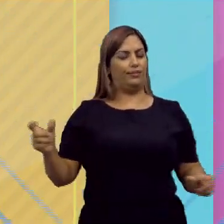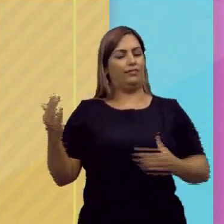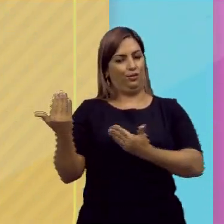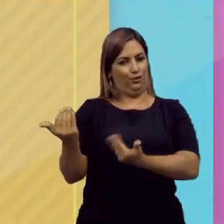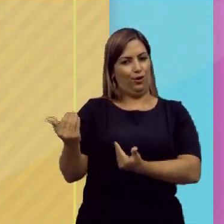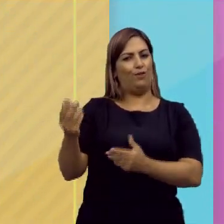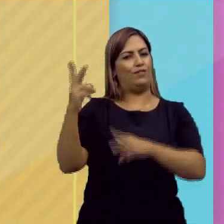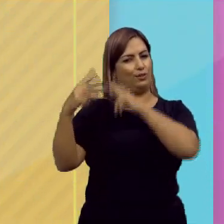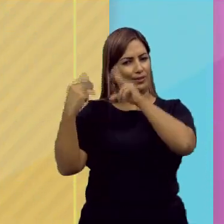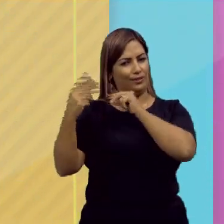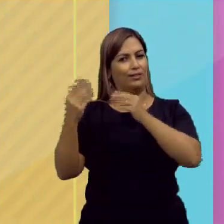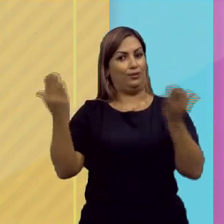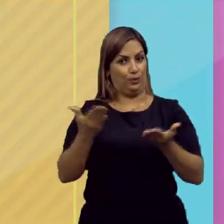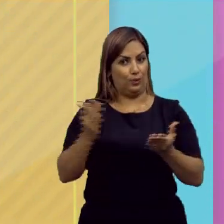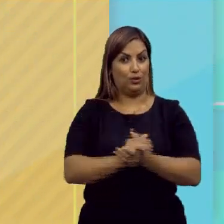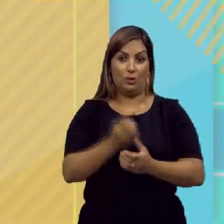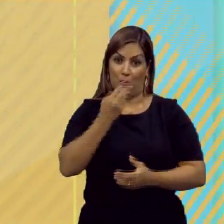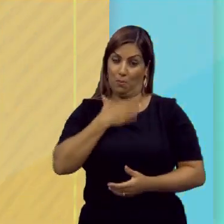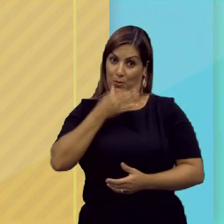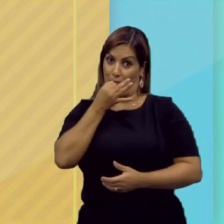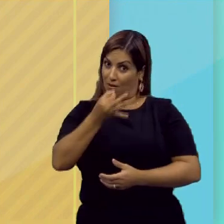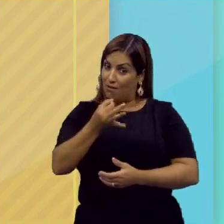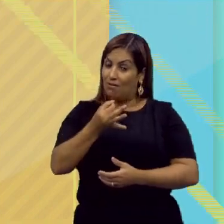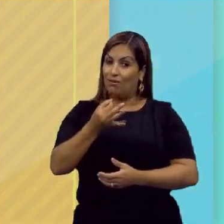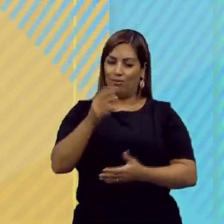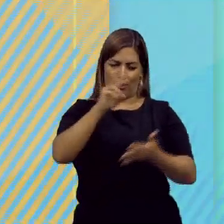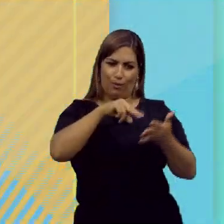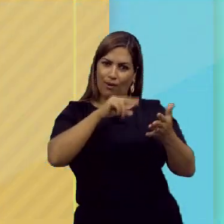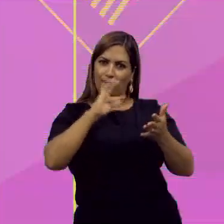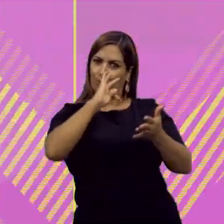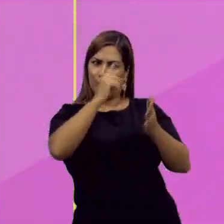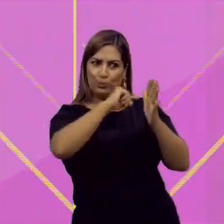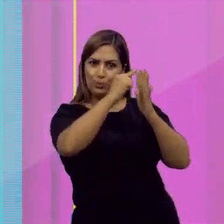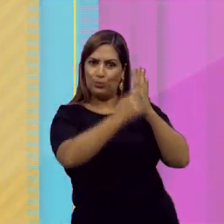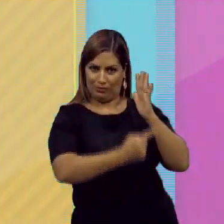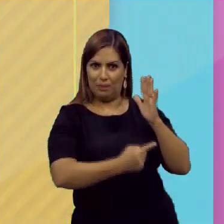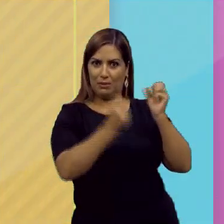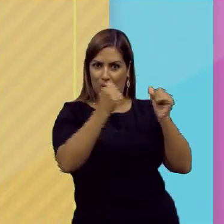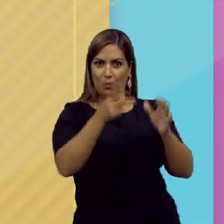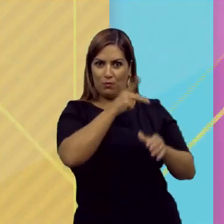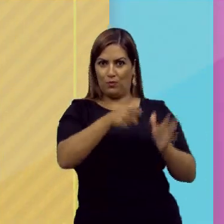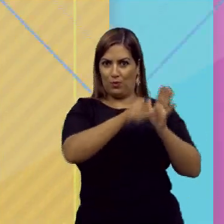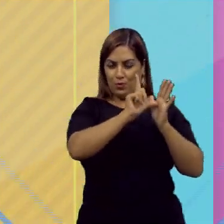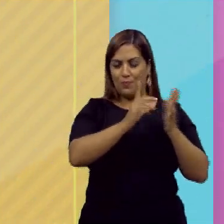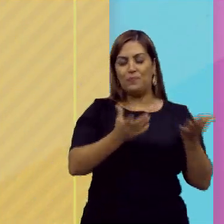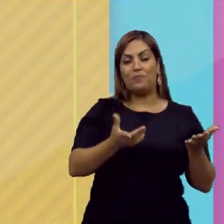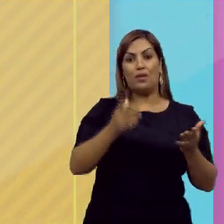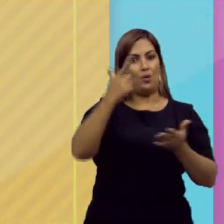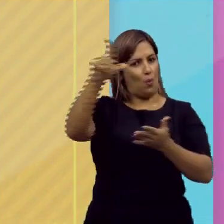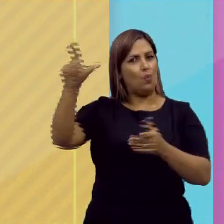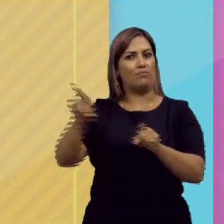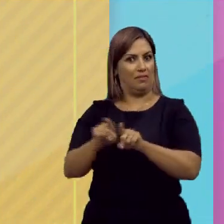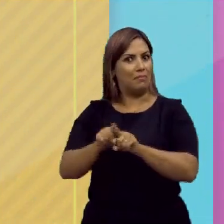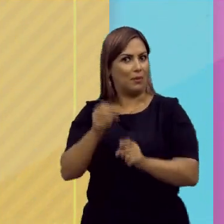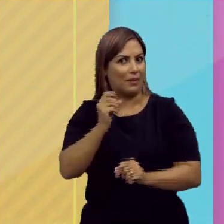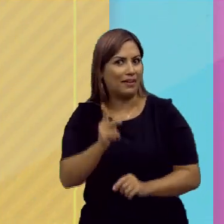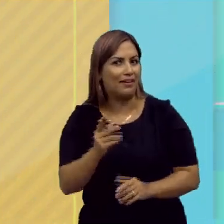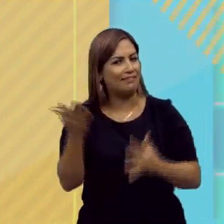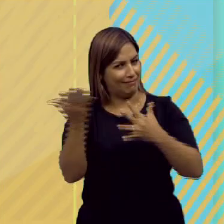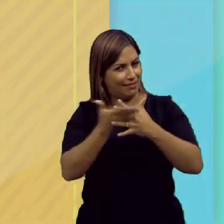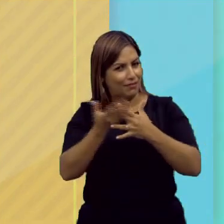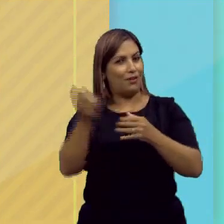muitos adolescentes e jovens na atualidade. Bom, esse é meu palpite. Leia sobre todos os temas que o professor mencionou, além de outros, beleza?